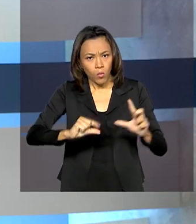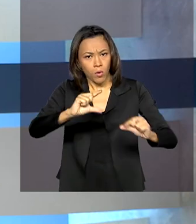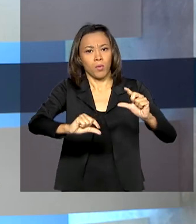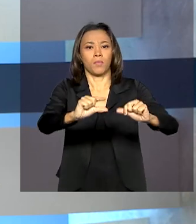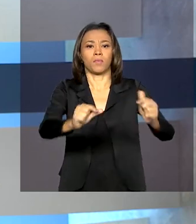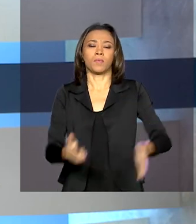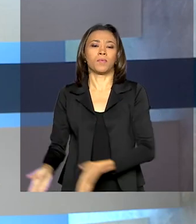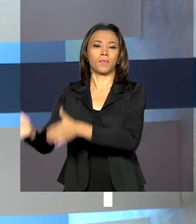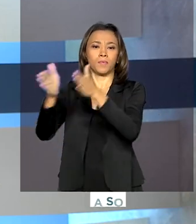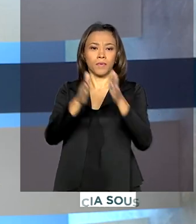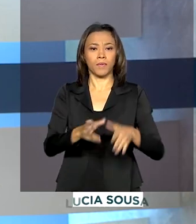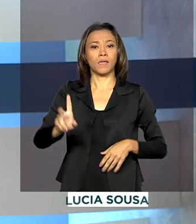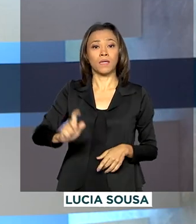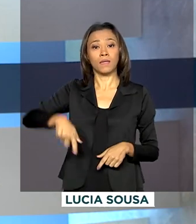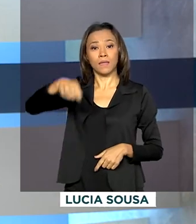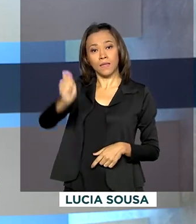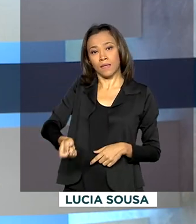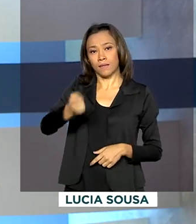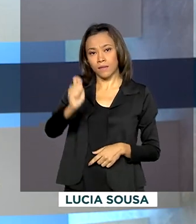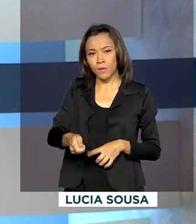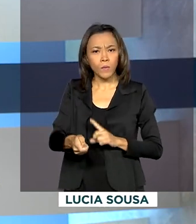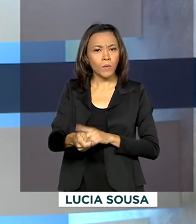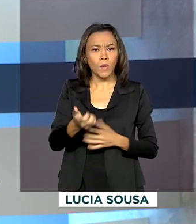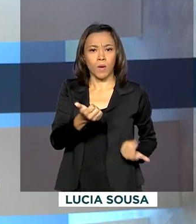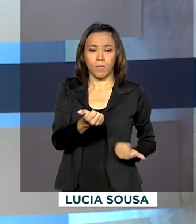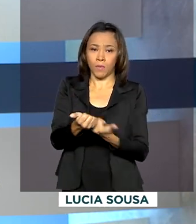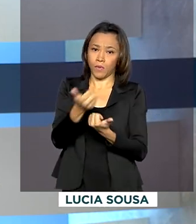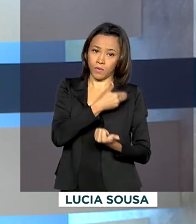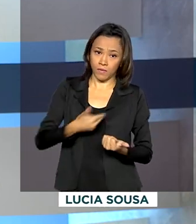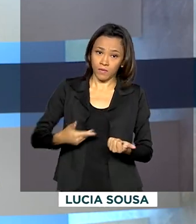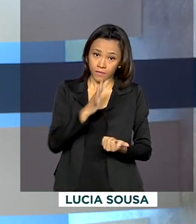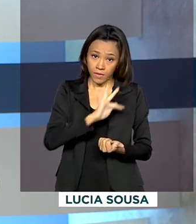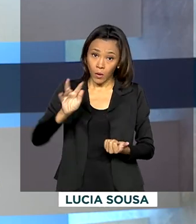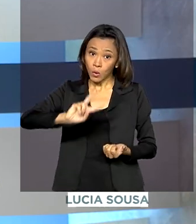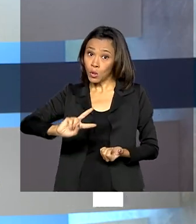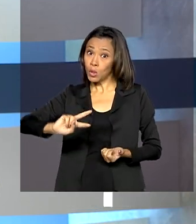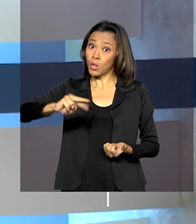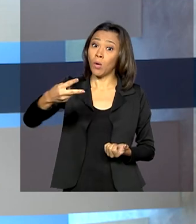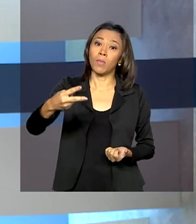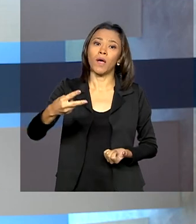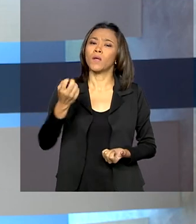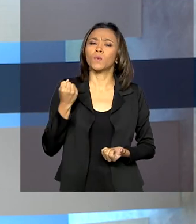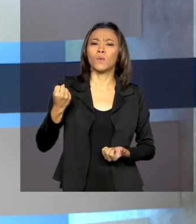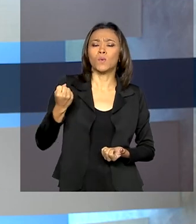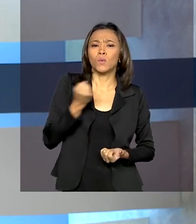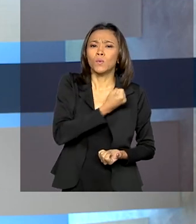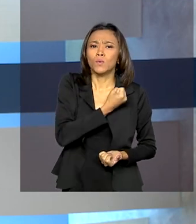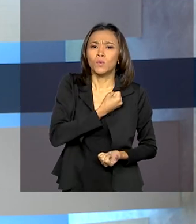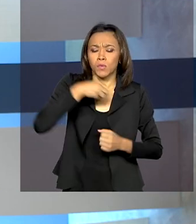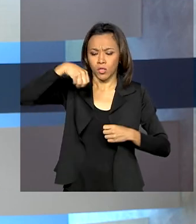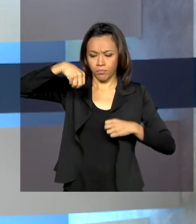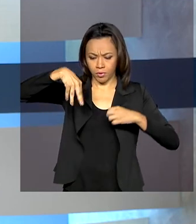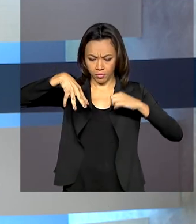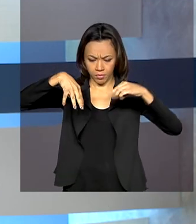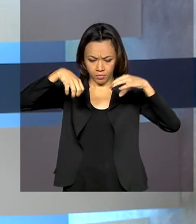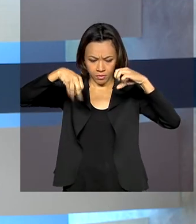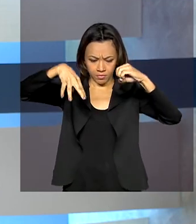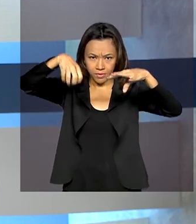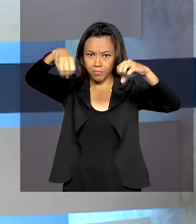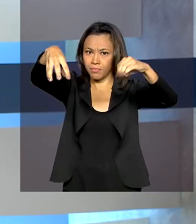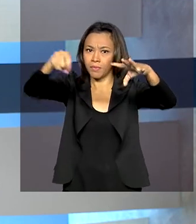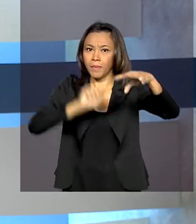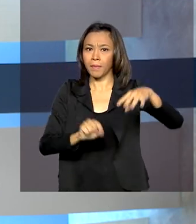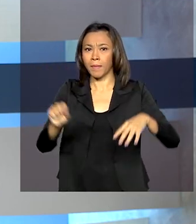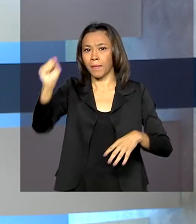E leilões com apoio do governo federal dobraram neste ano o número de pontos de iluminação pública nas cidades brasileiras.